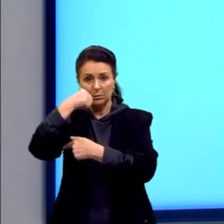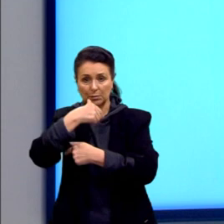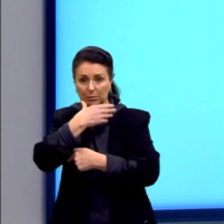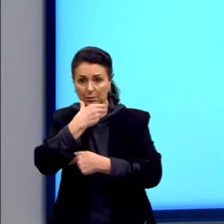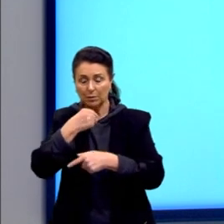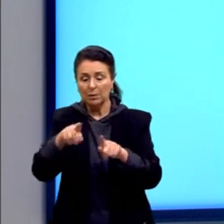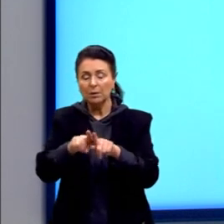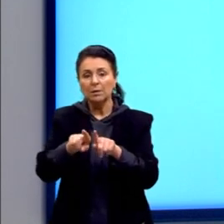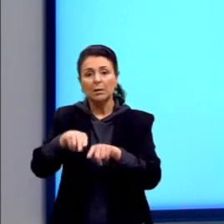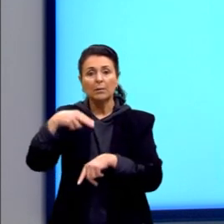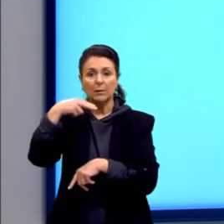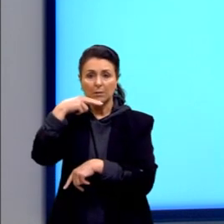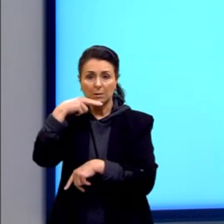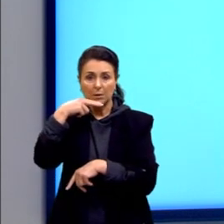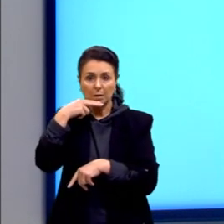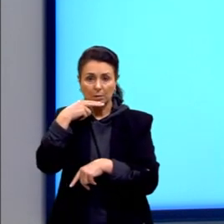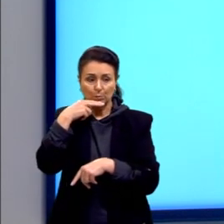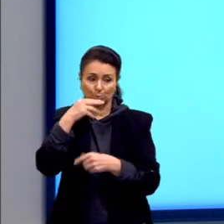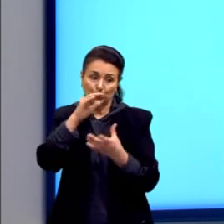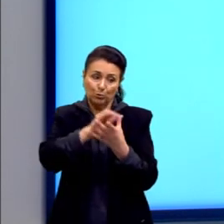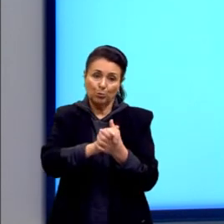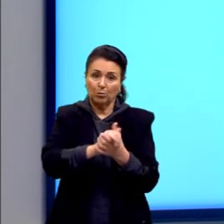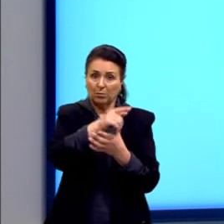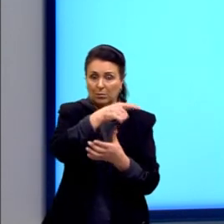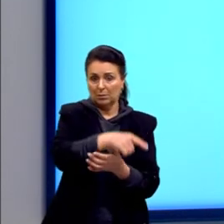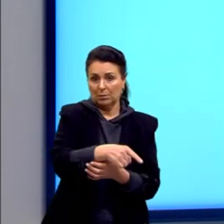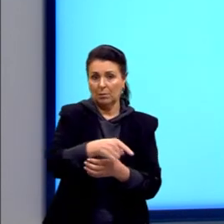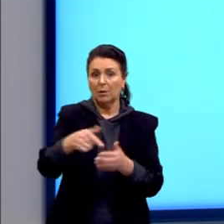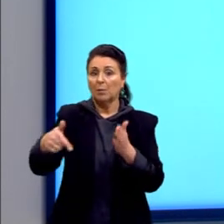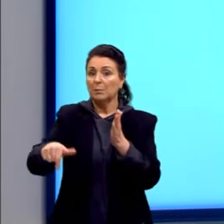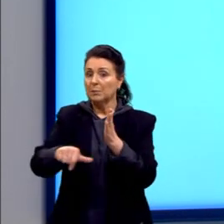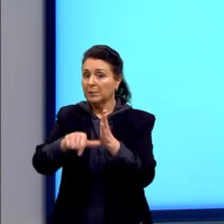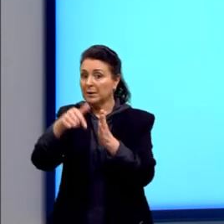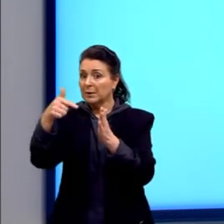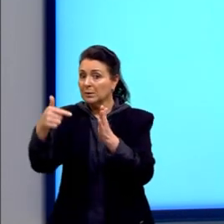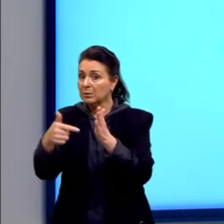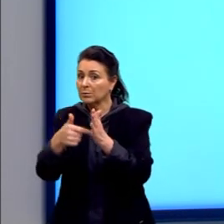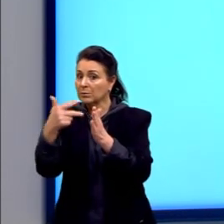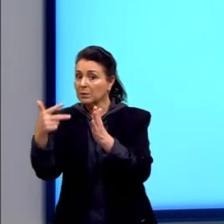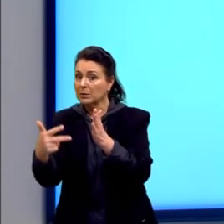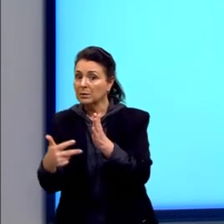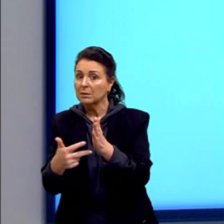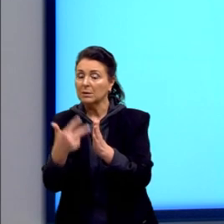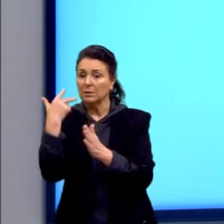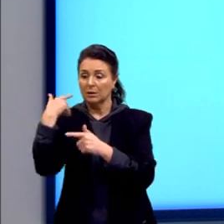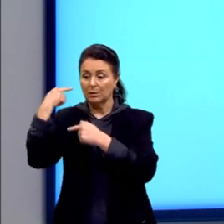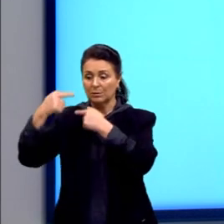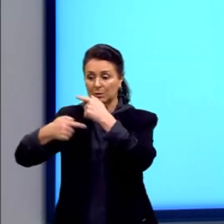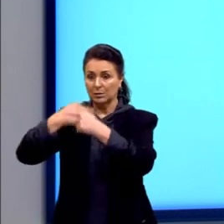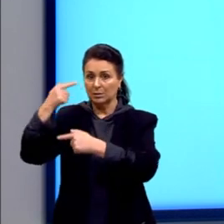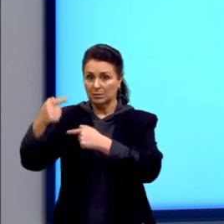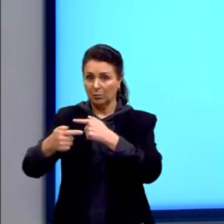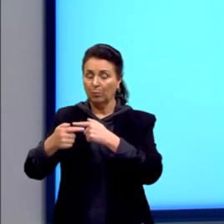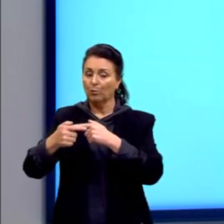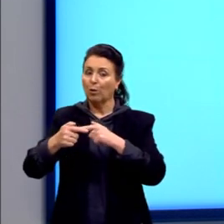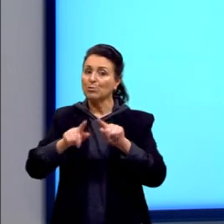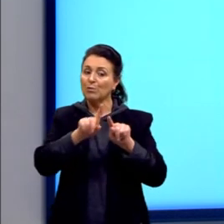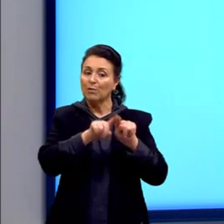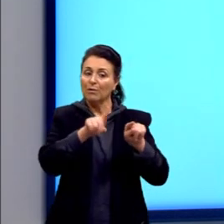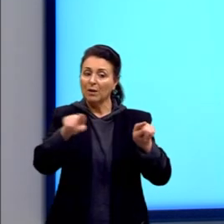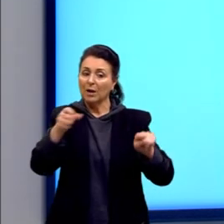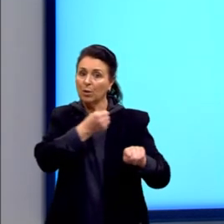netos nesse caso. Então, primeira, segunda, terceira geração. Então, pode variar o número de indivíduos.